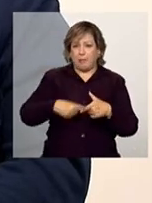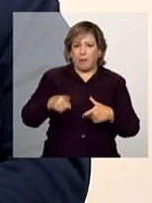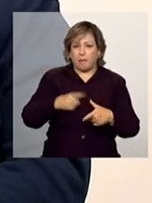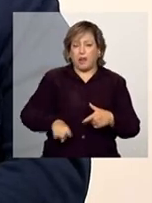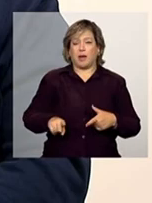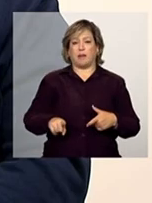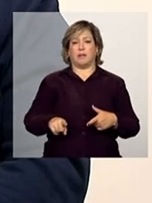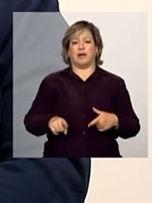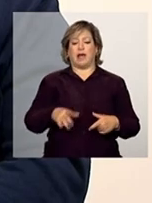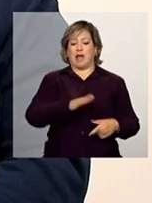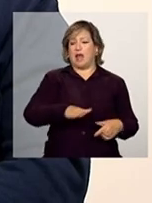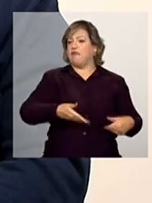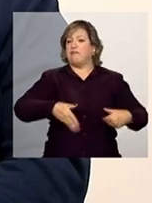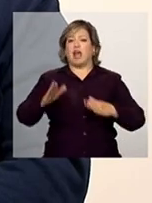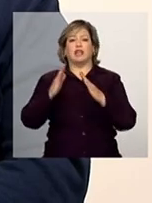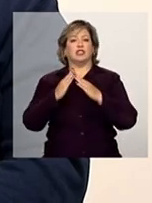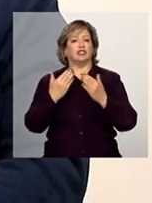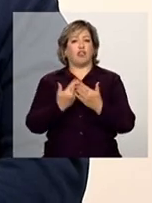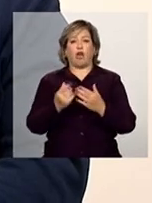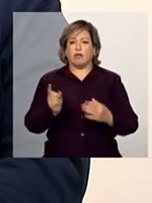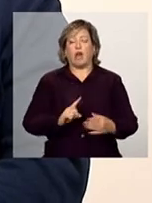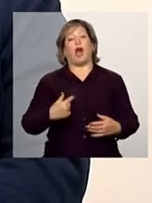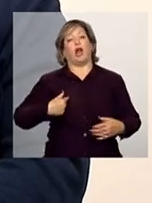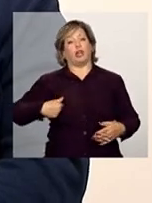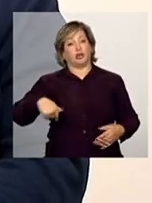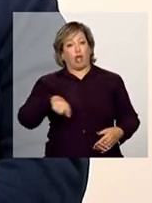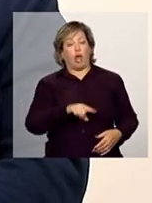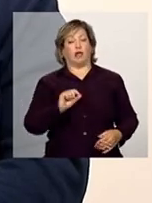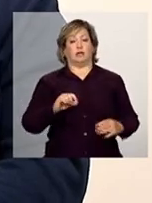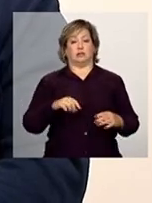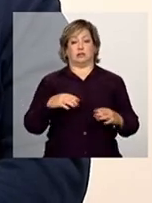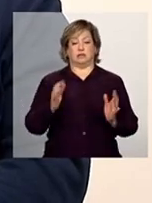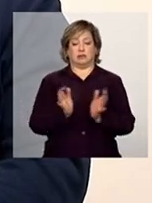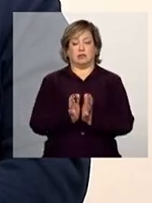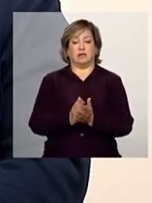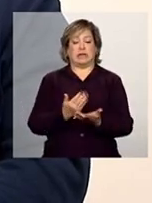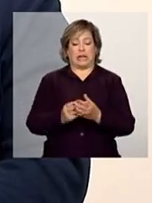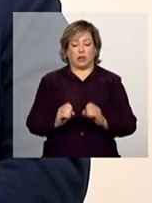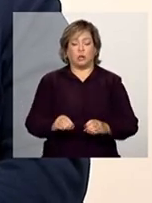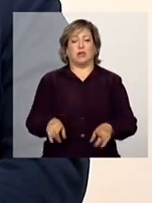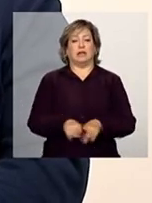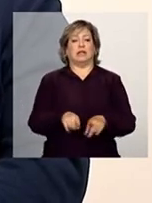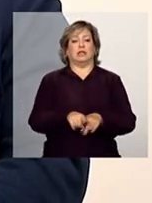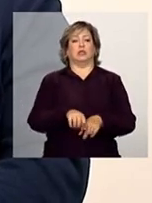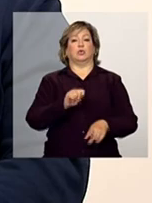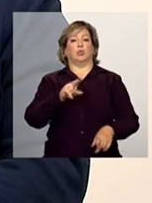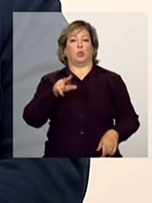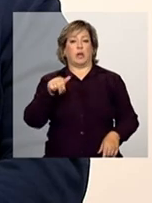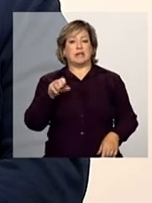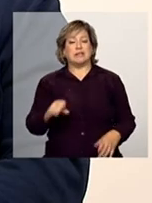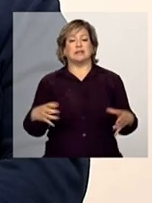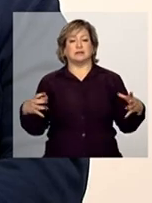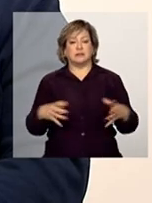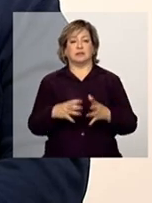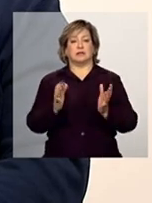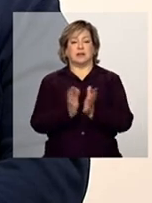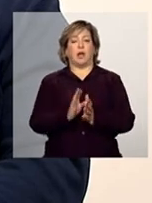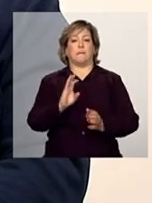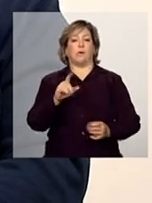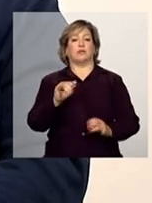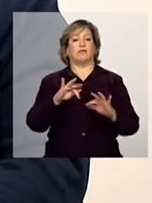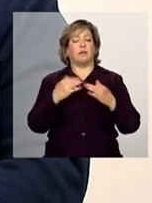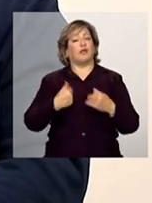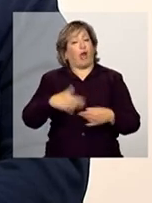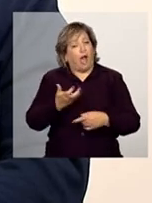as crianças para a escola, nós queremos, nós da educação, os nossos parceiros da área de assistência social, gestores do Bolsa Família, queremos